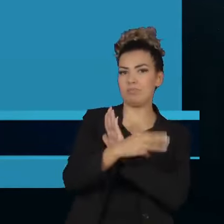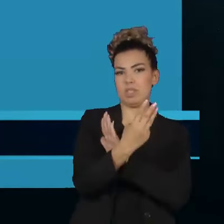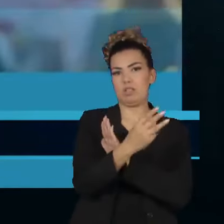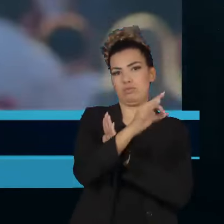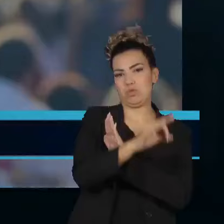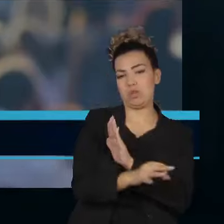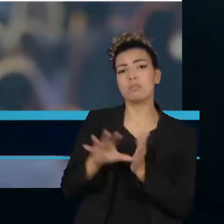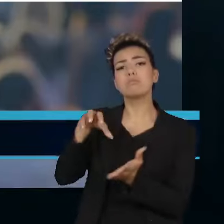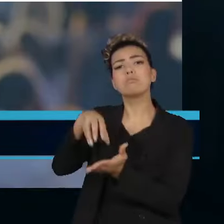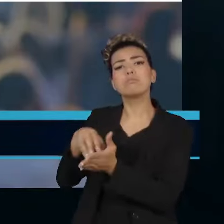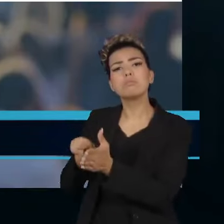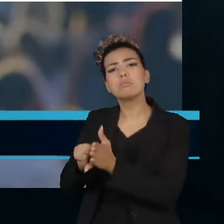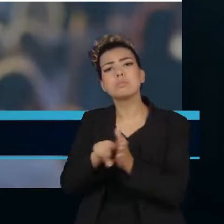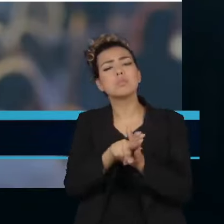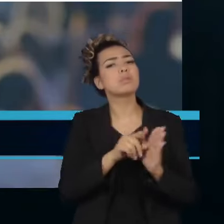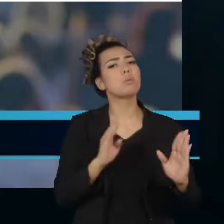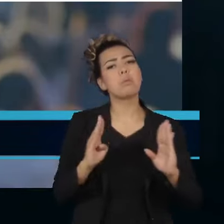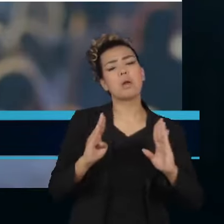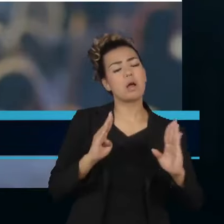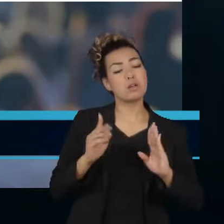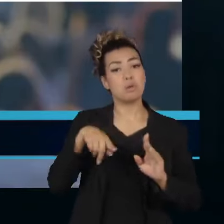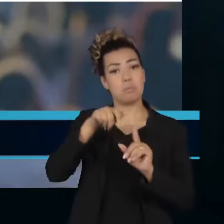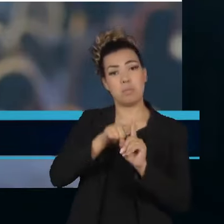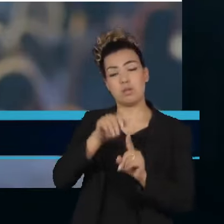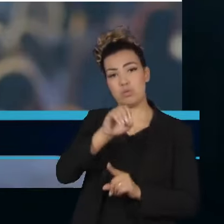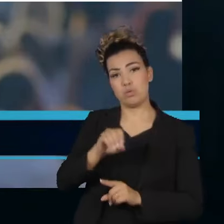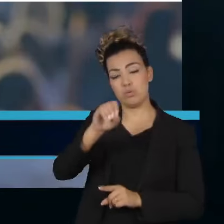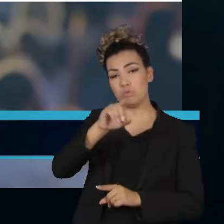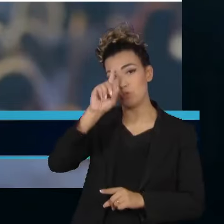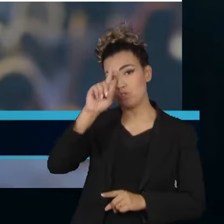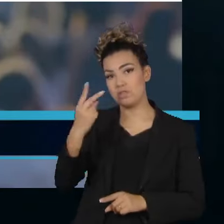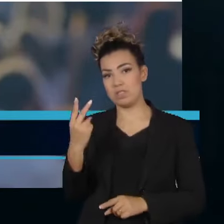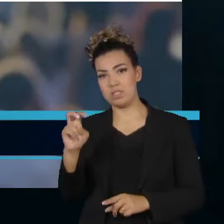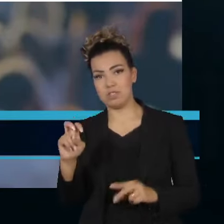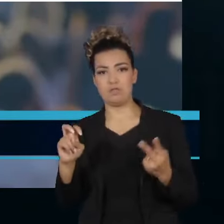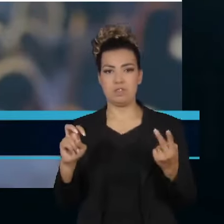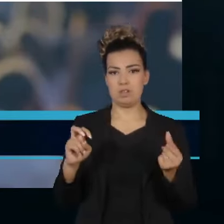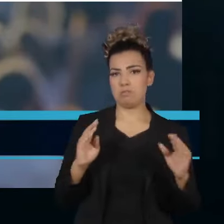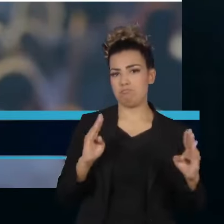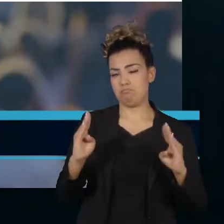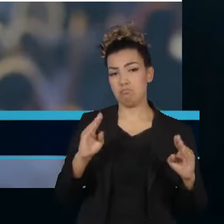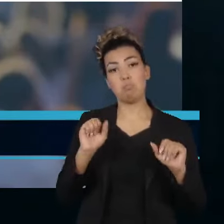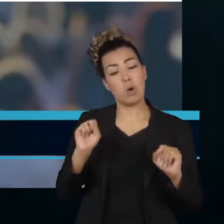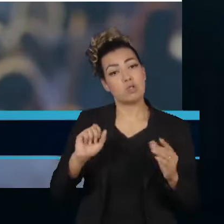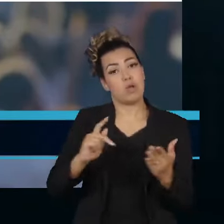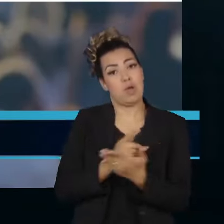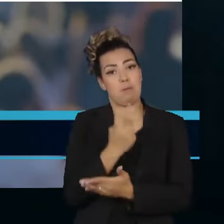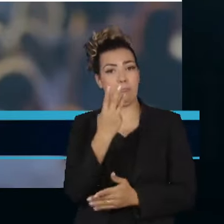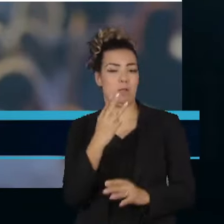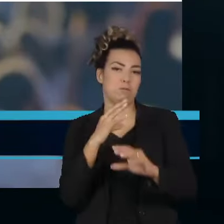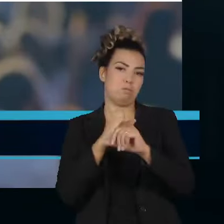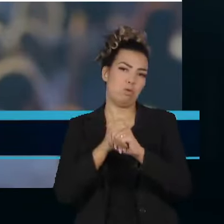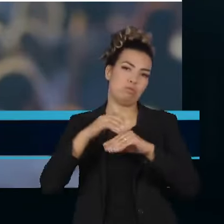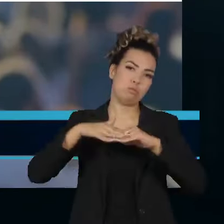pesquisa Quest foi realizada nos dias 25 e 26 de outubro. E a margem de erro é de três pontos percentuais para mais ou para menos.